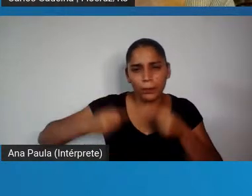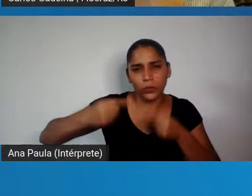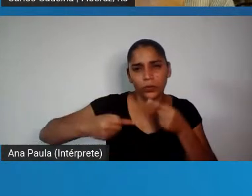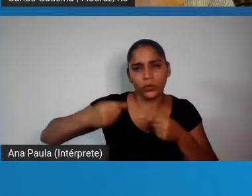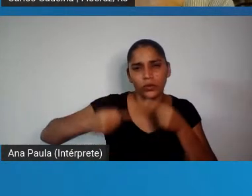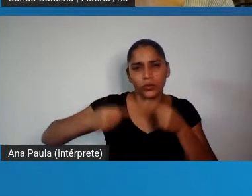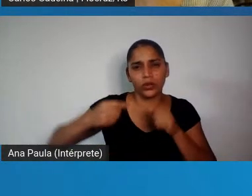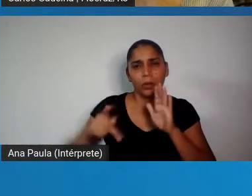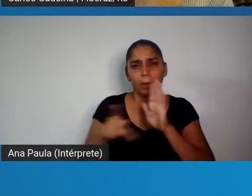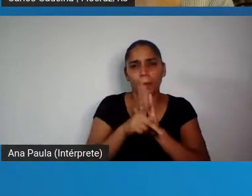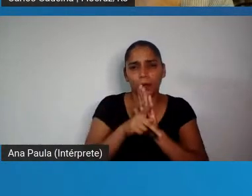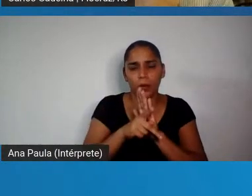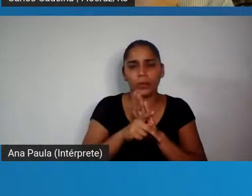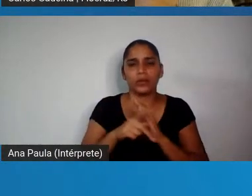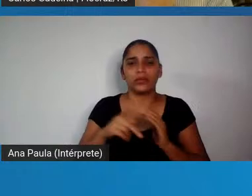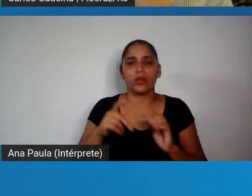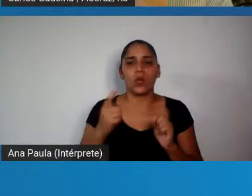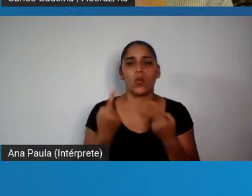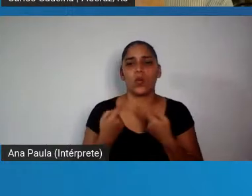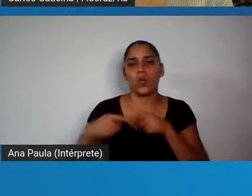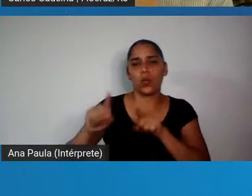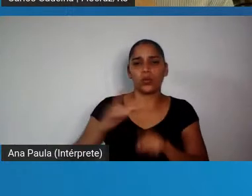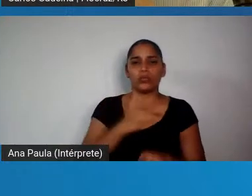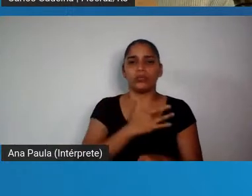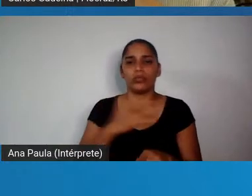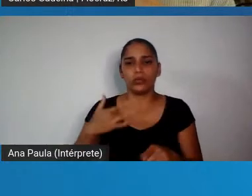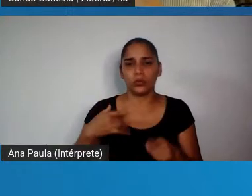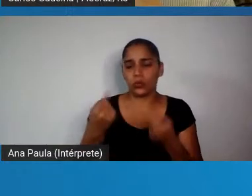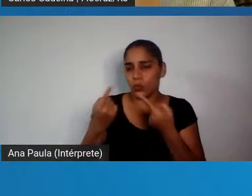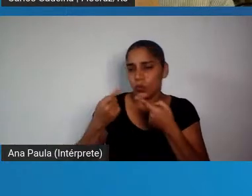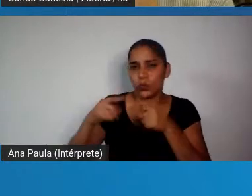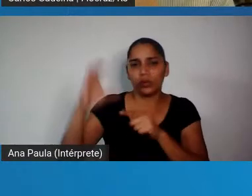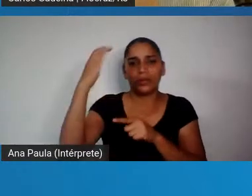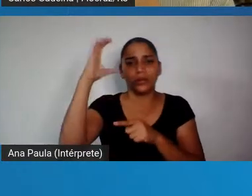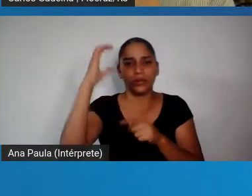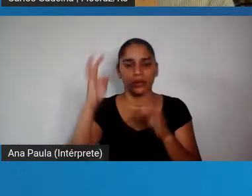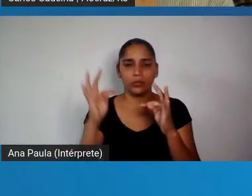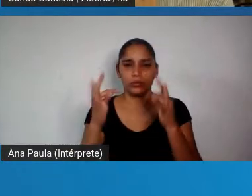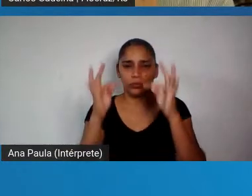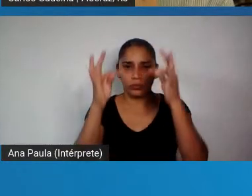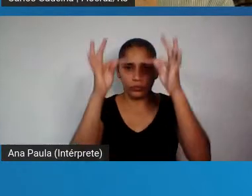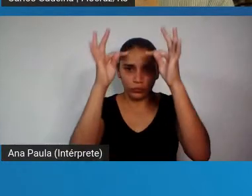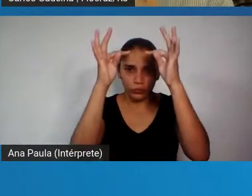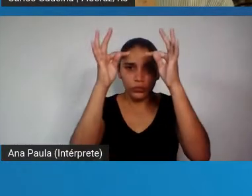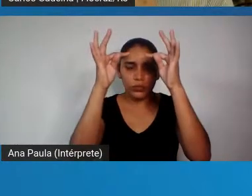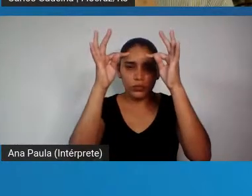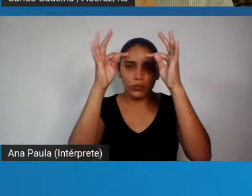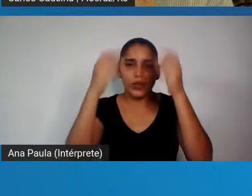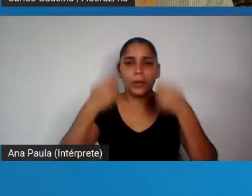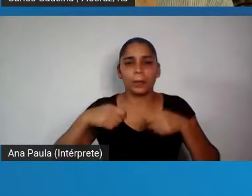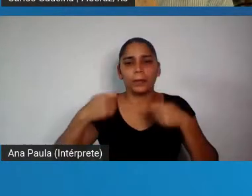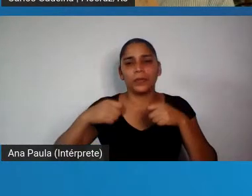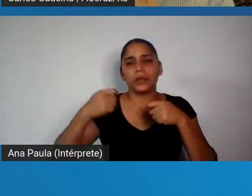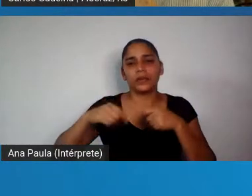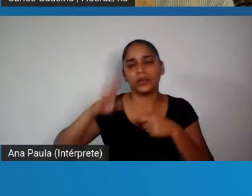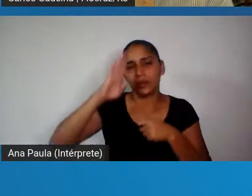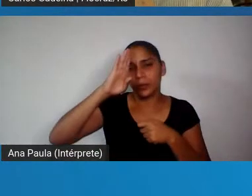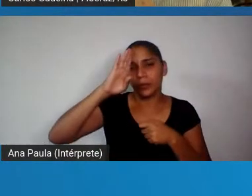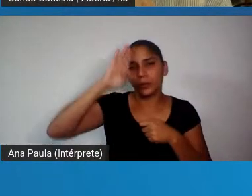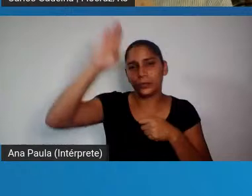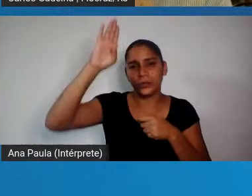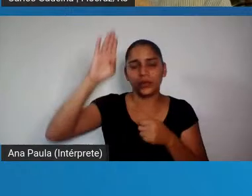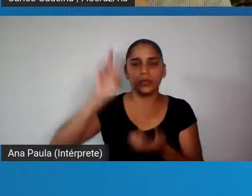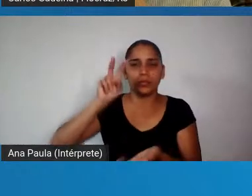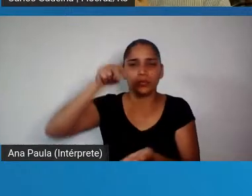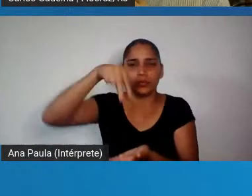o Estado, contra a saúde, contra a ciência e tecnologia, ainda que sem o protagonista atual do desmonte